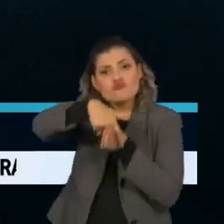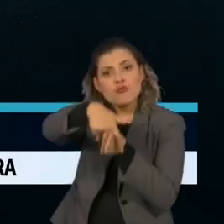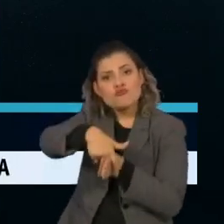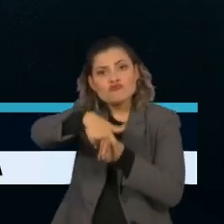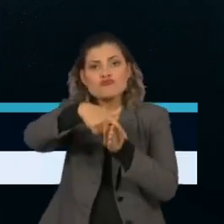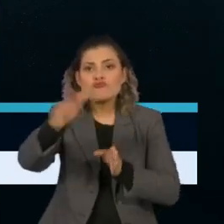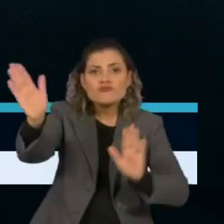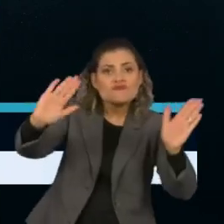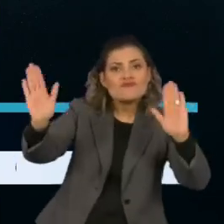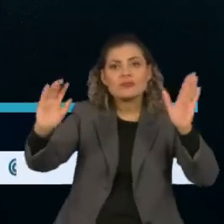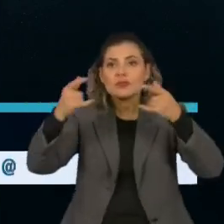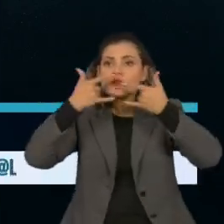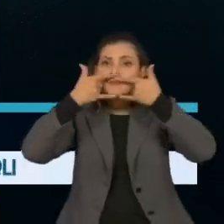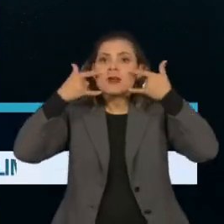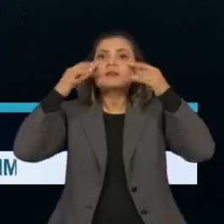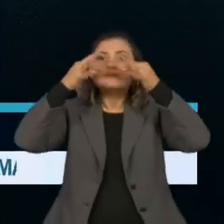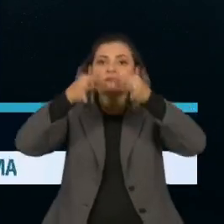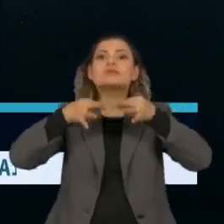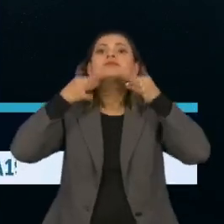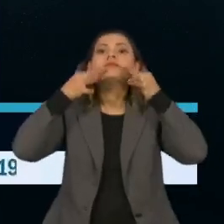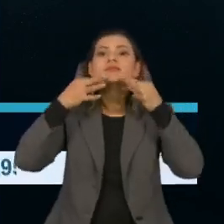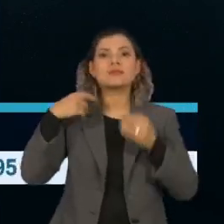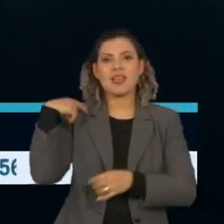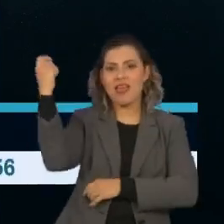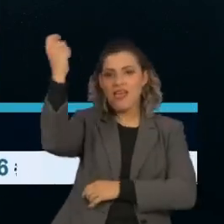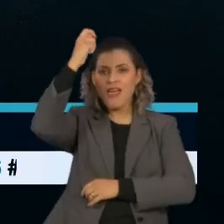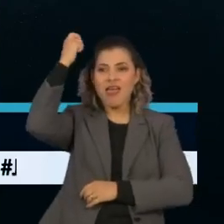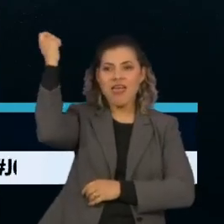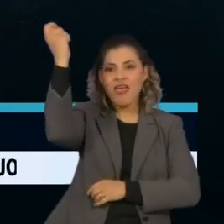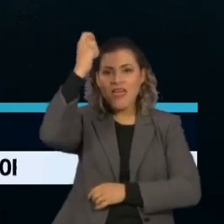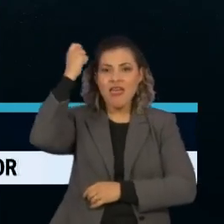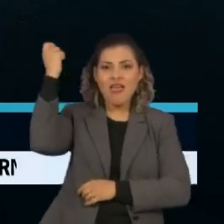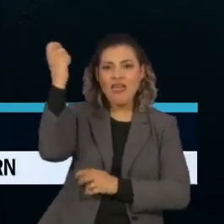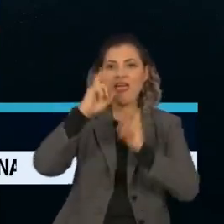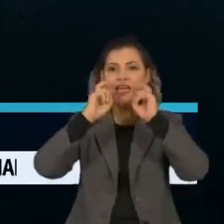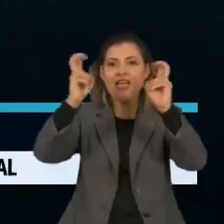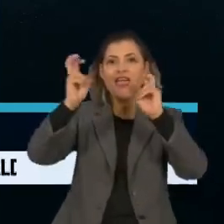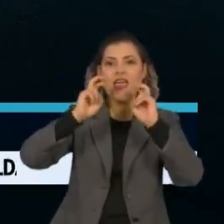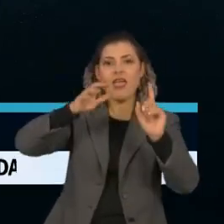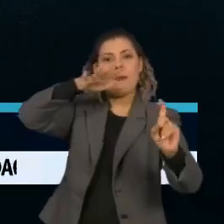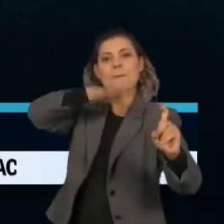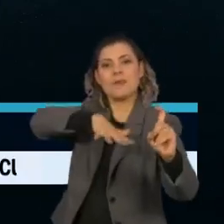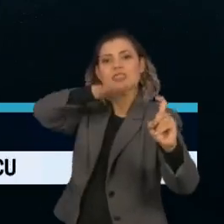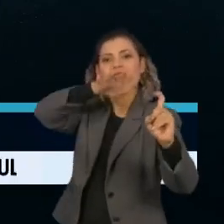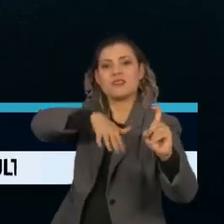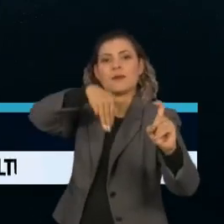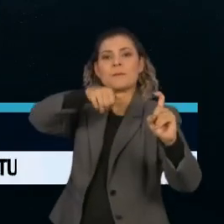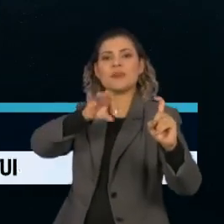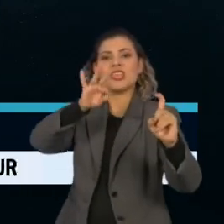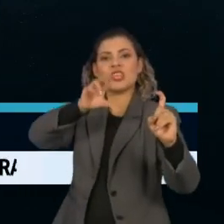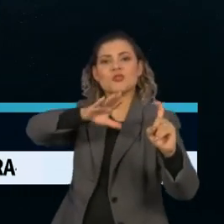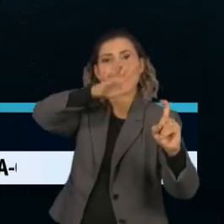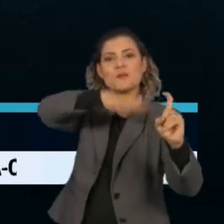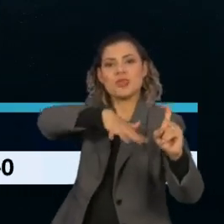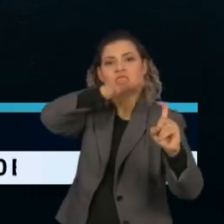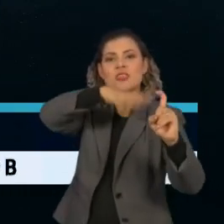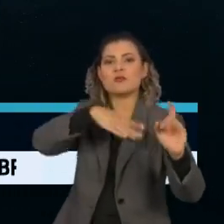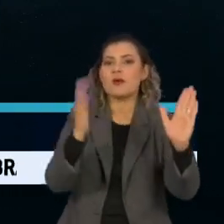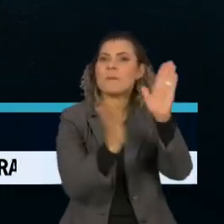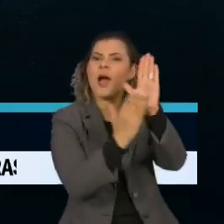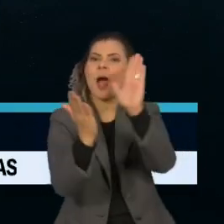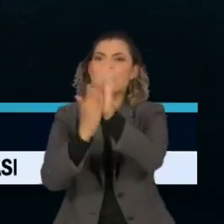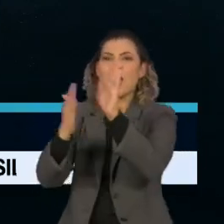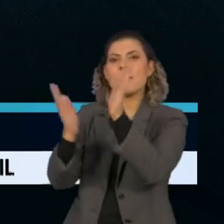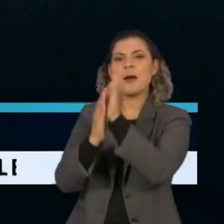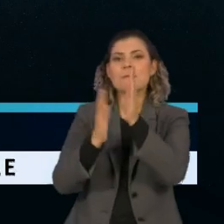Retirou a máscara e seguiu com o festejo. Ao som de gritos de mito, o presidente tocou nas mãos das pessoas. O uso da